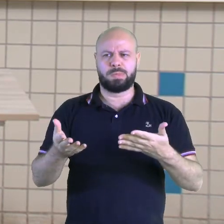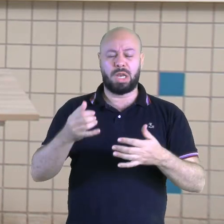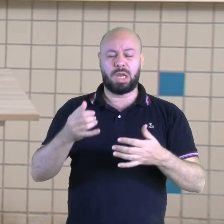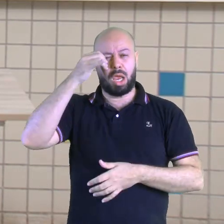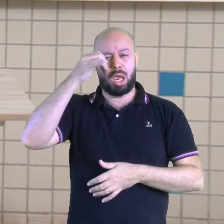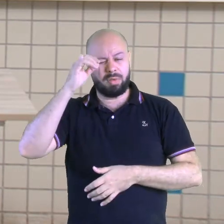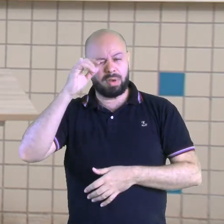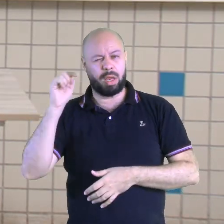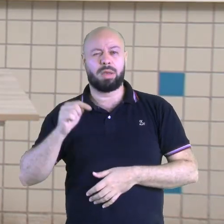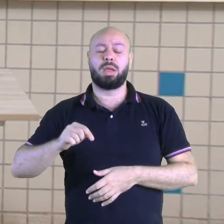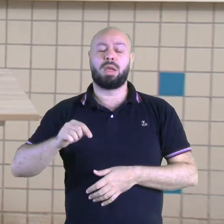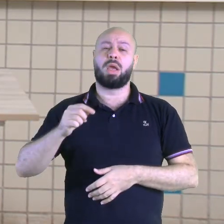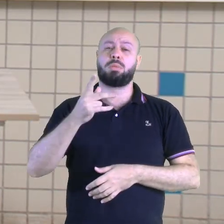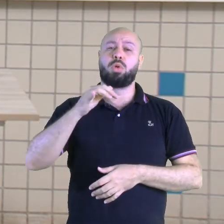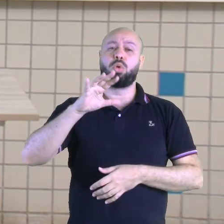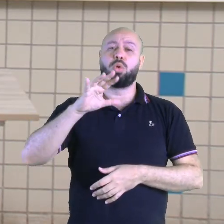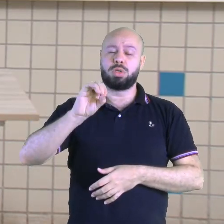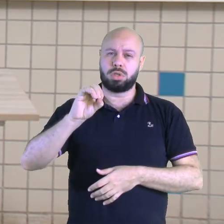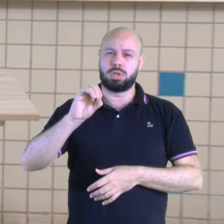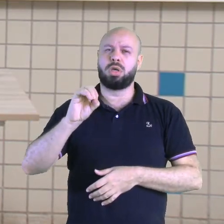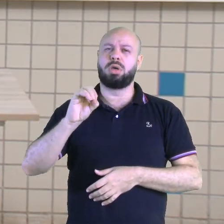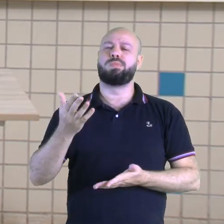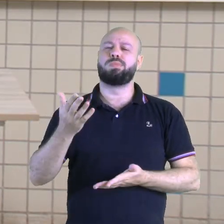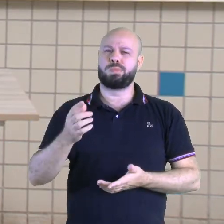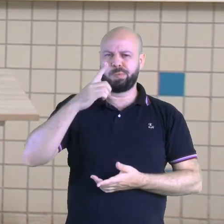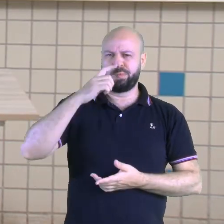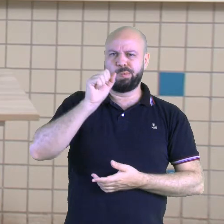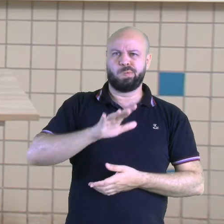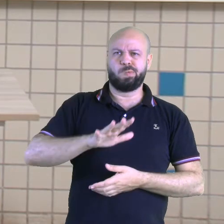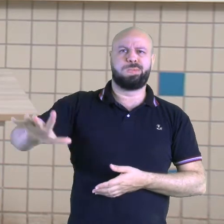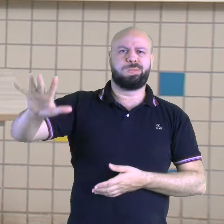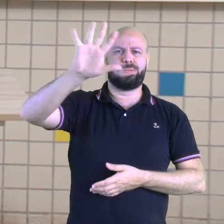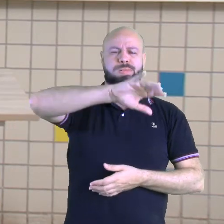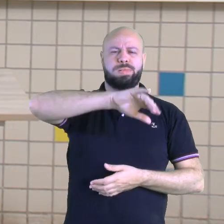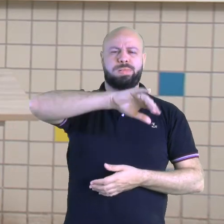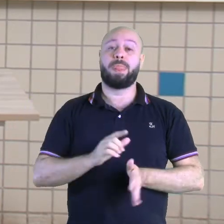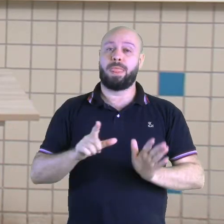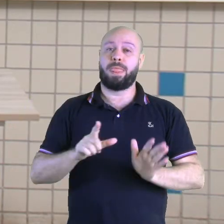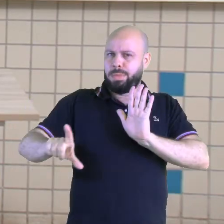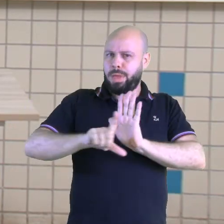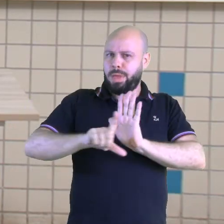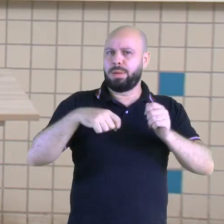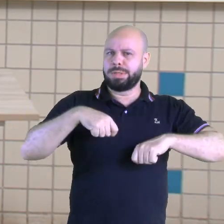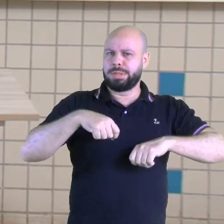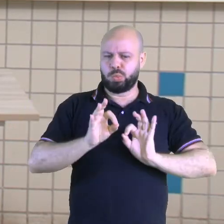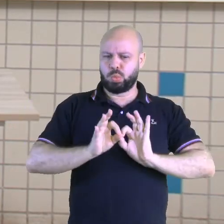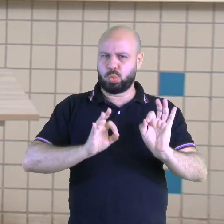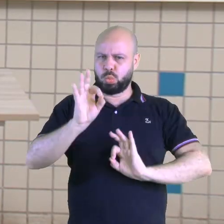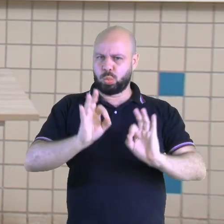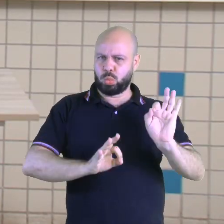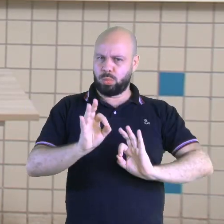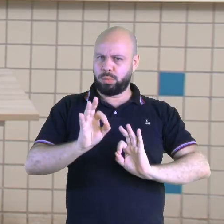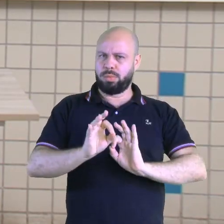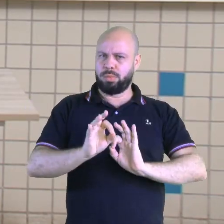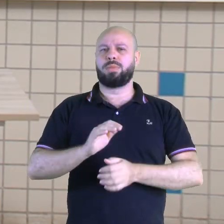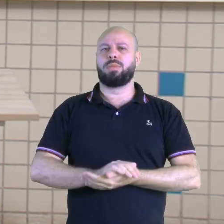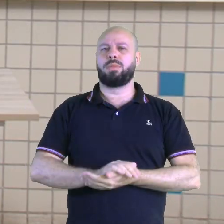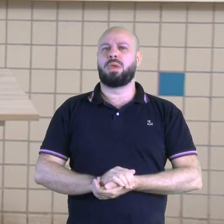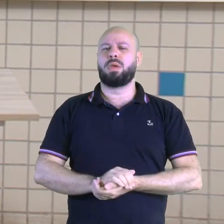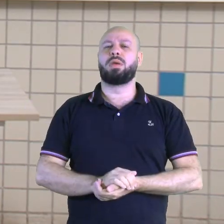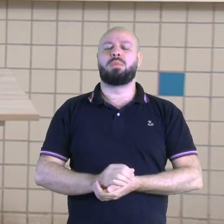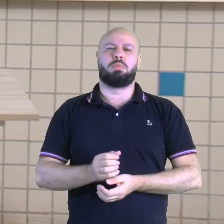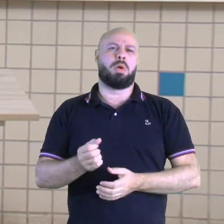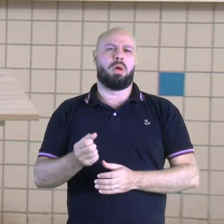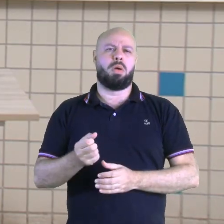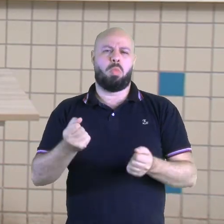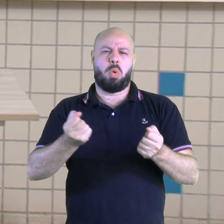de poluição que a professora acabou de citar aqui com vocês, não é mesmo? E tem leis também para regulamentar. Por exemplo, os carros de som,